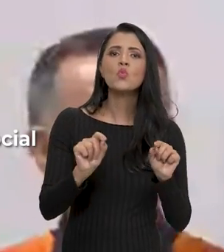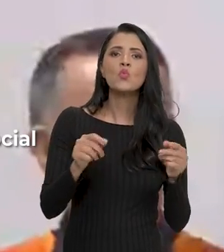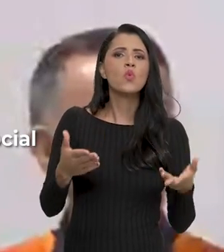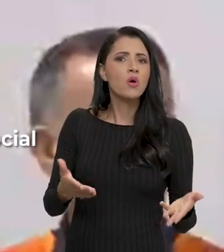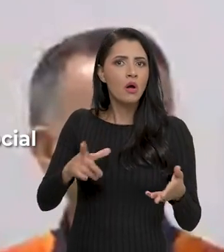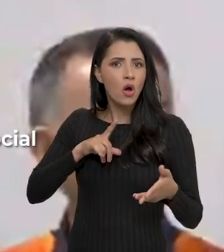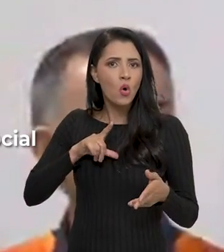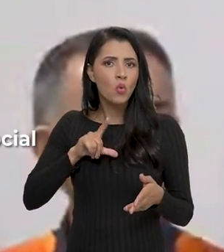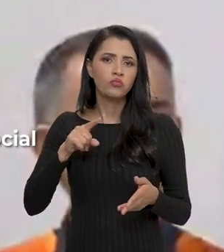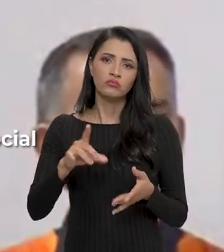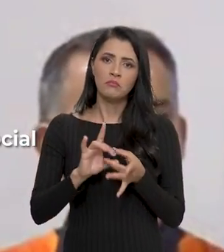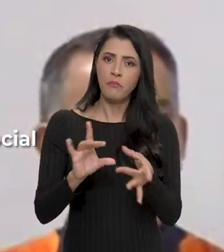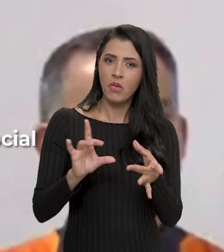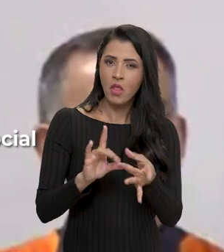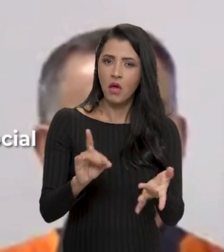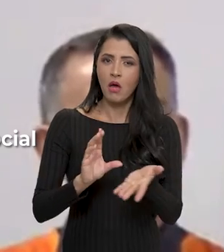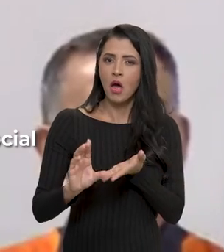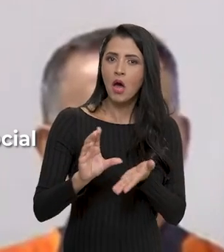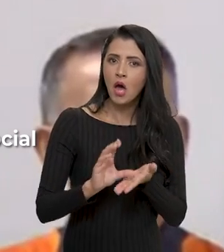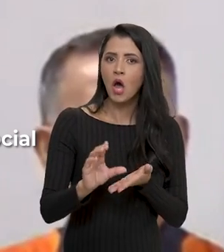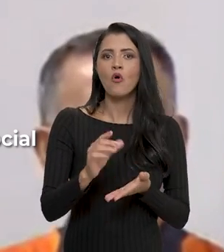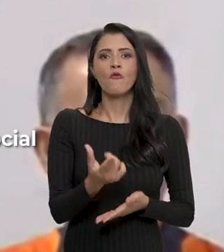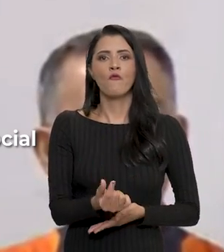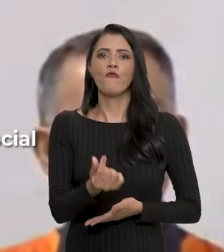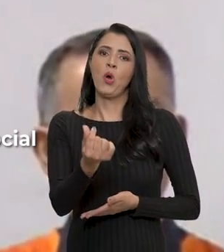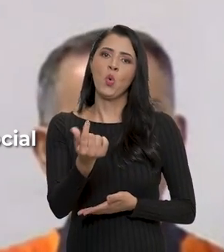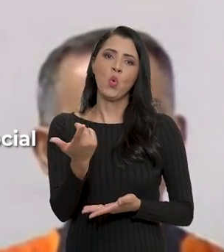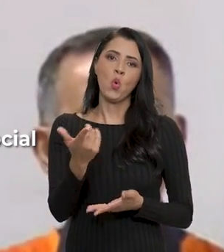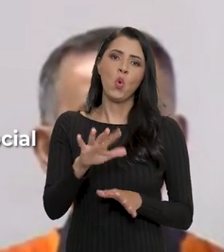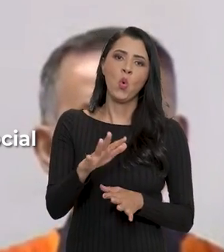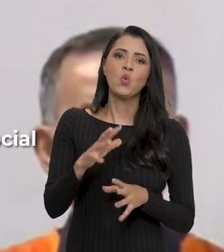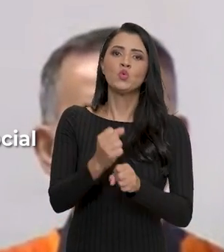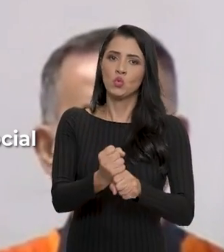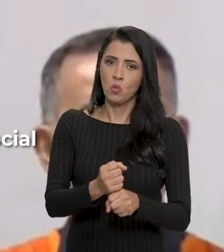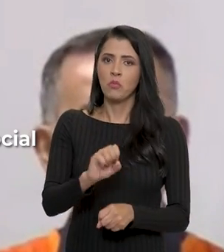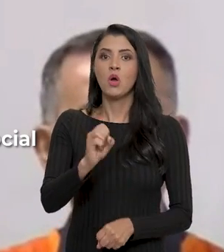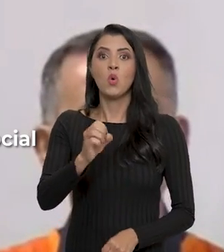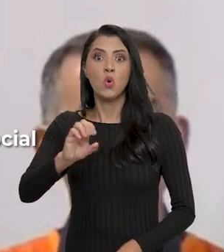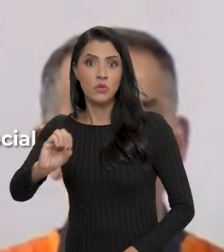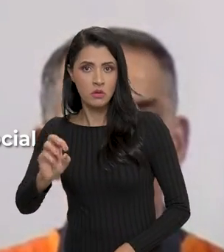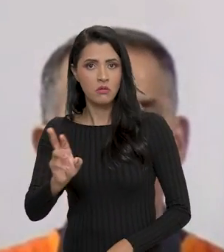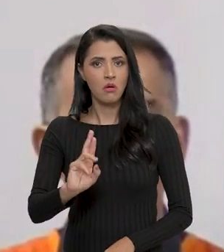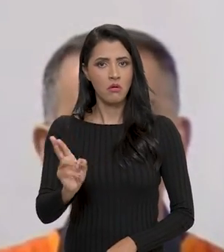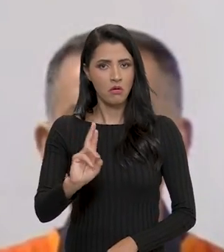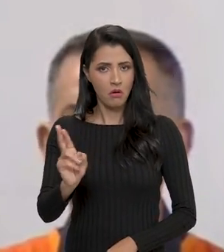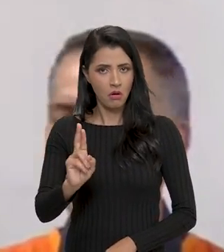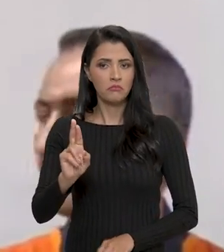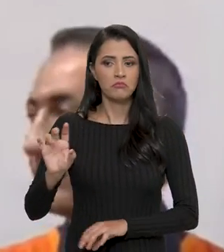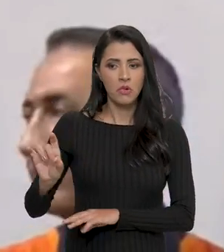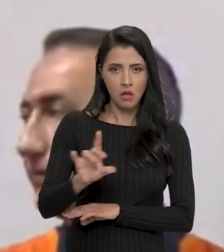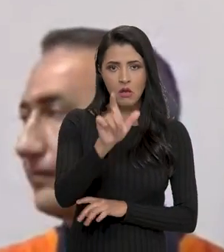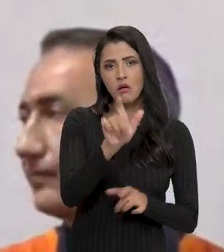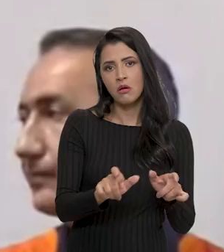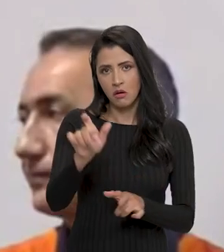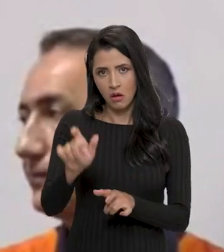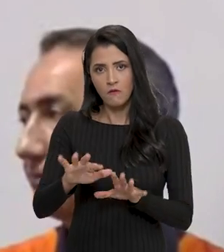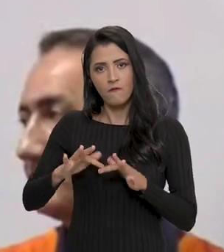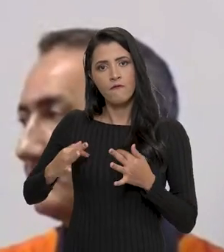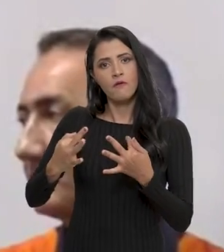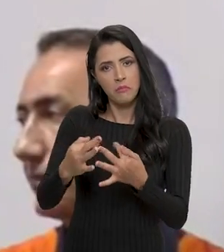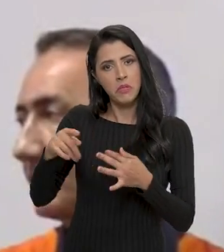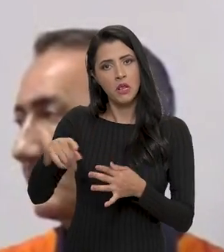Ministério de liberar o valor equivalente a R$ 800 por